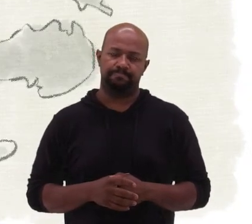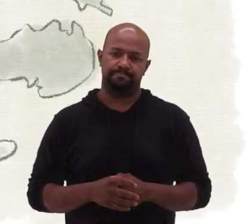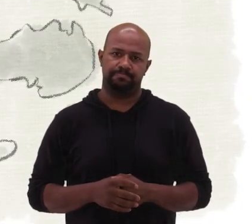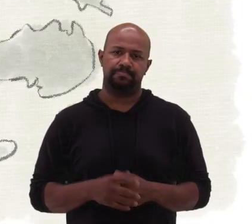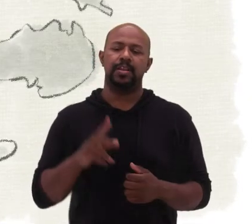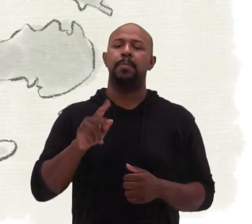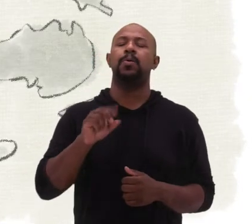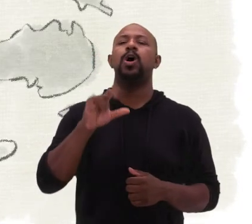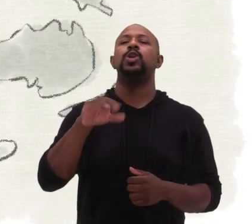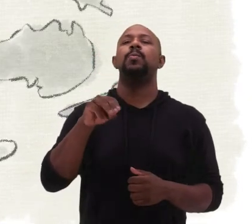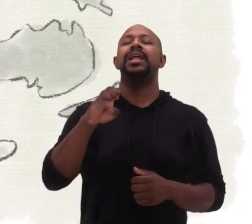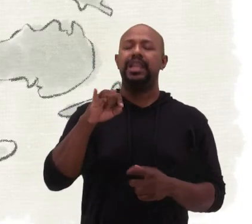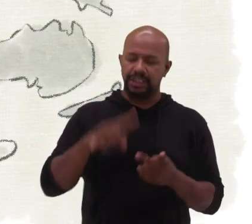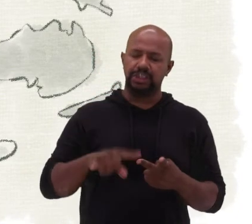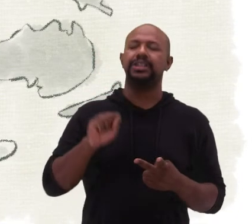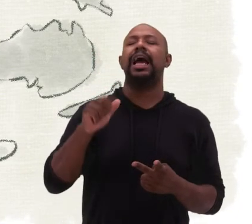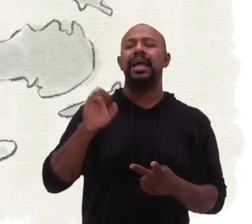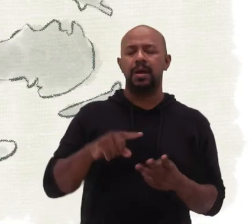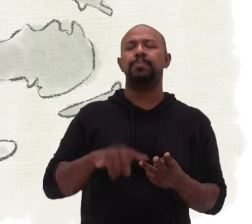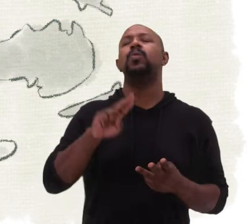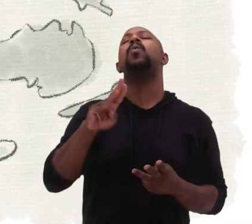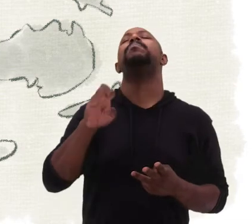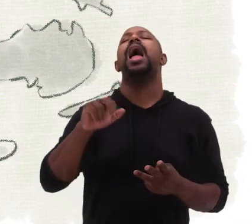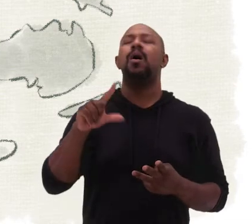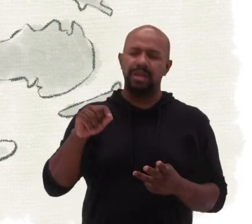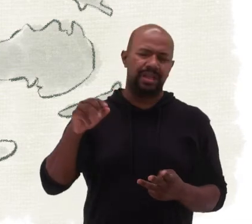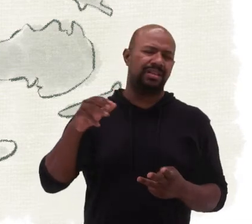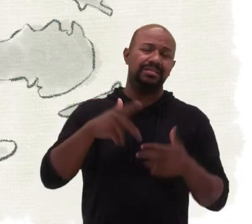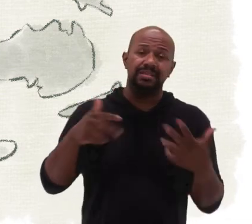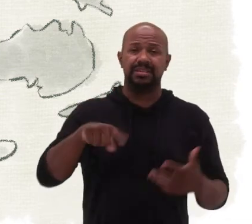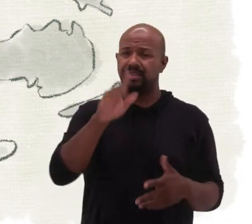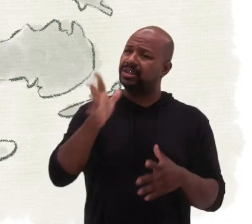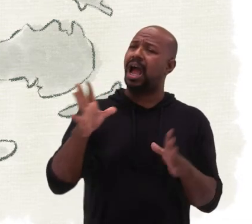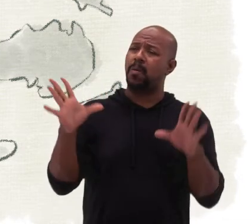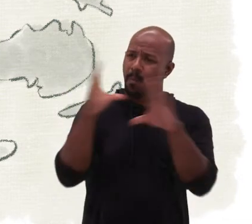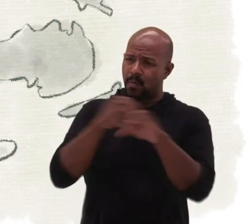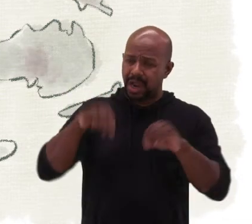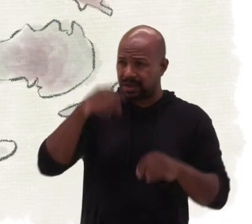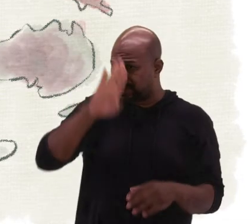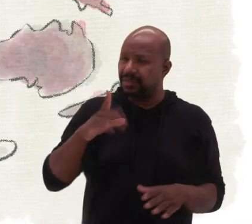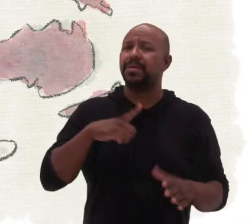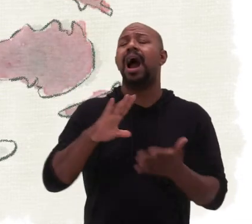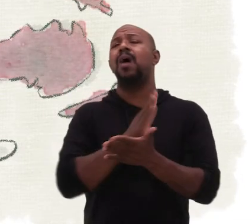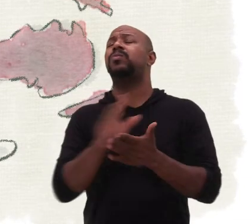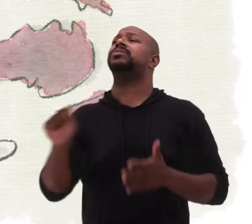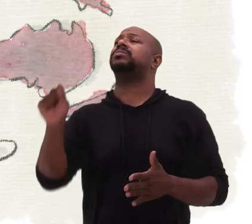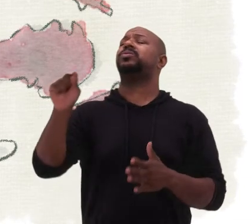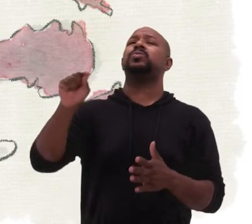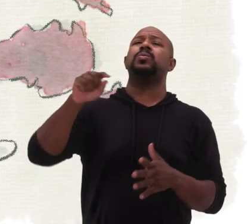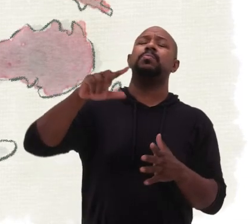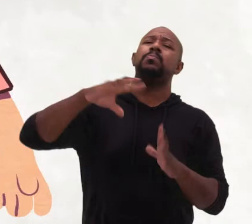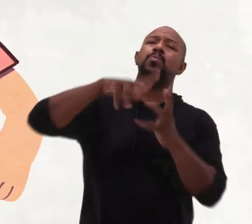A poliomerite, sarampo, rubel, ainda que tenha sido eliminada aqui no país, existem em algumas partes do mundo.